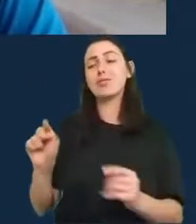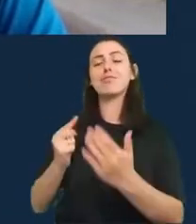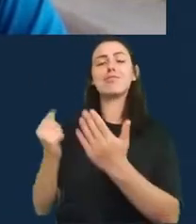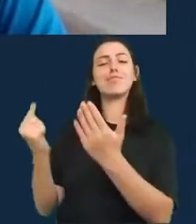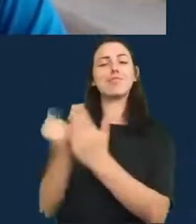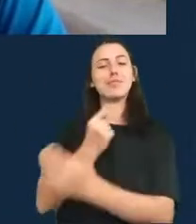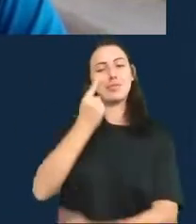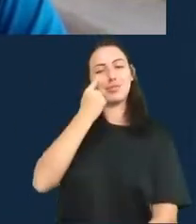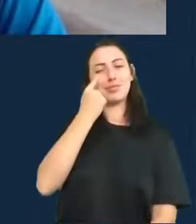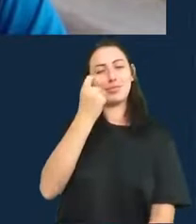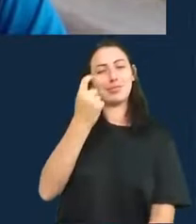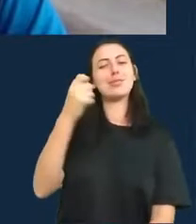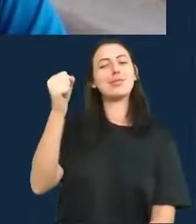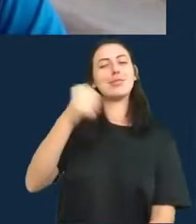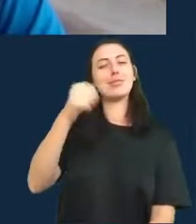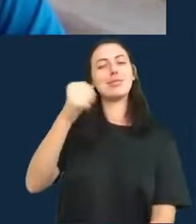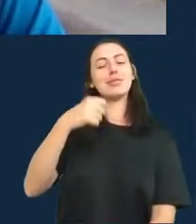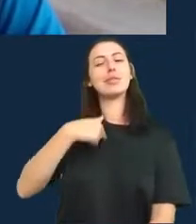eu decidi